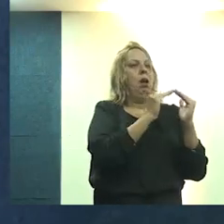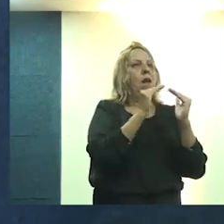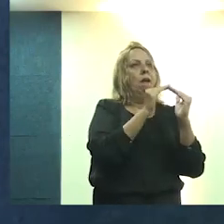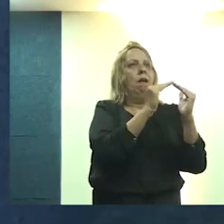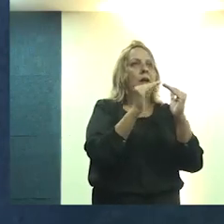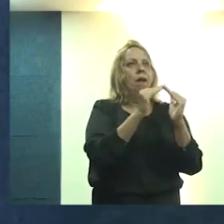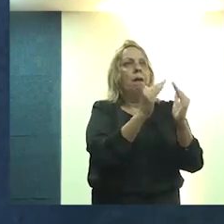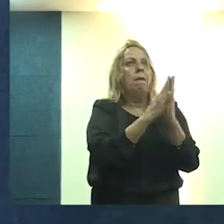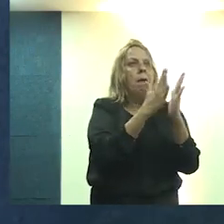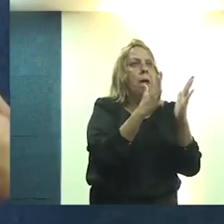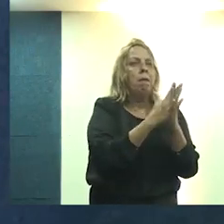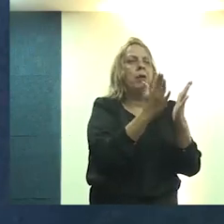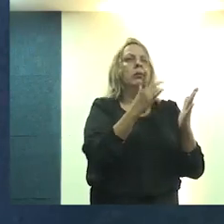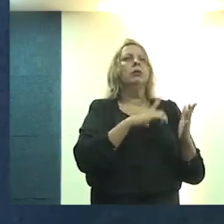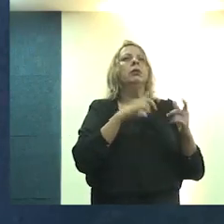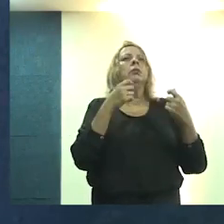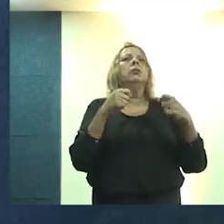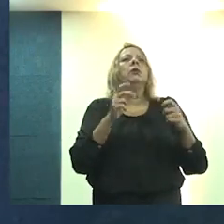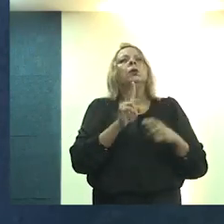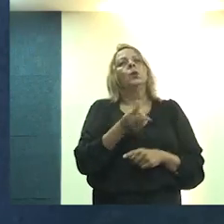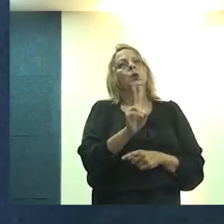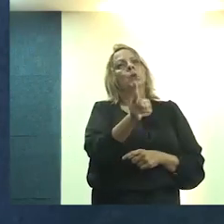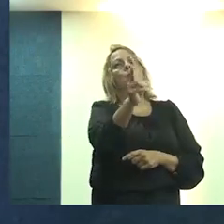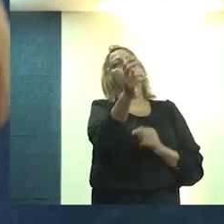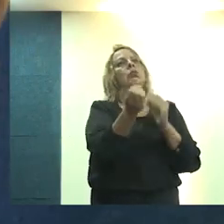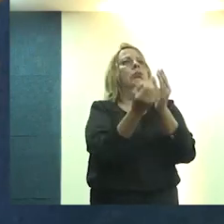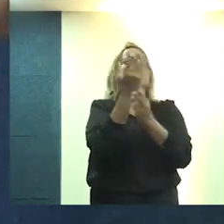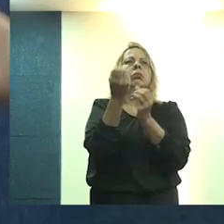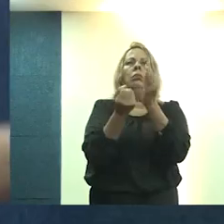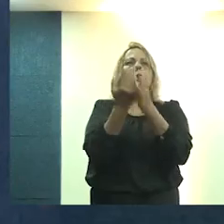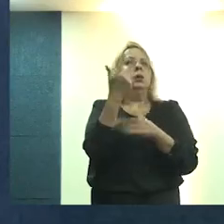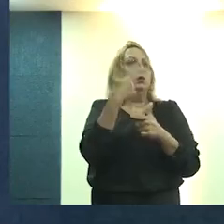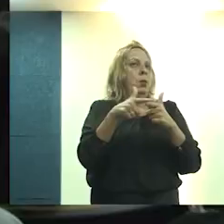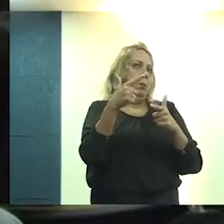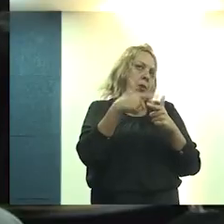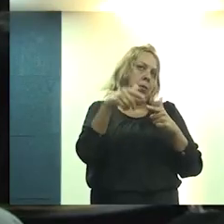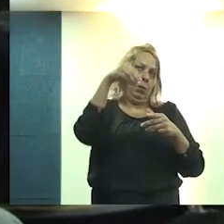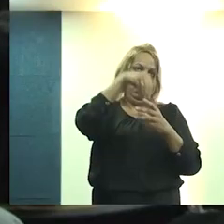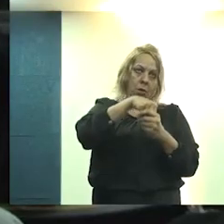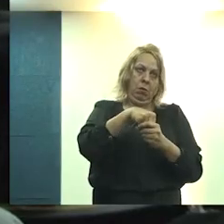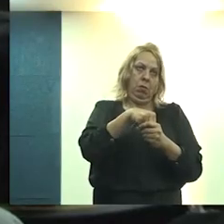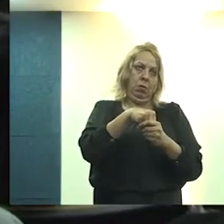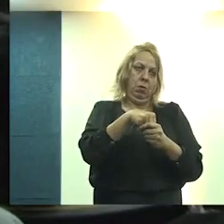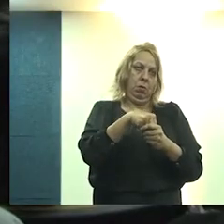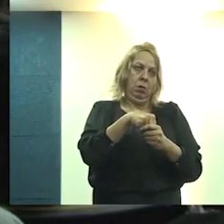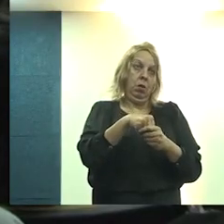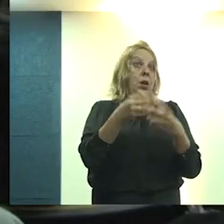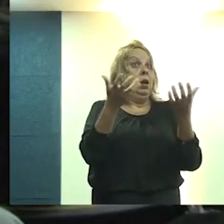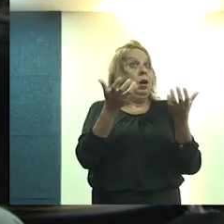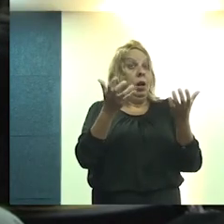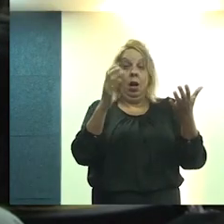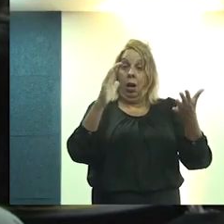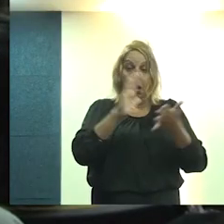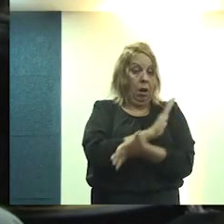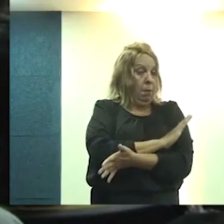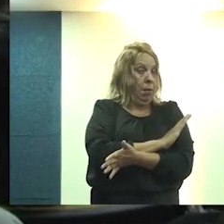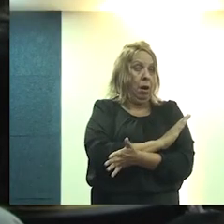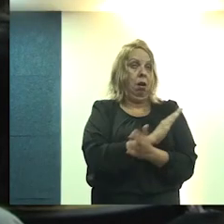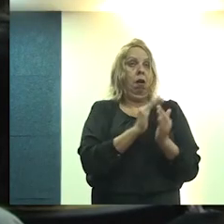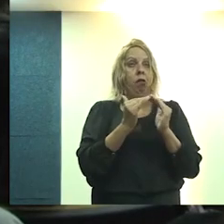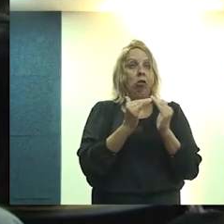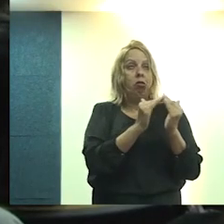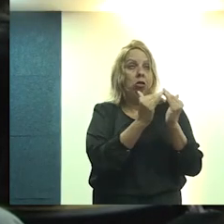habitacionais periféricos, nós vamos continuar criando problemas nas periferias. a gente quer acabar com a